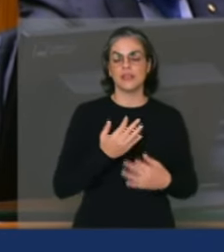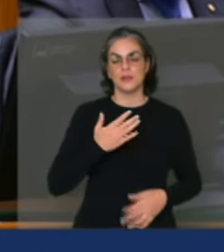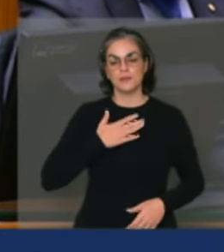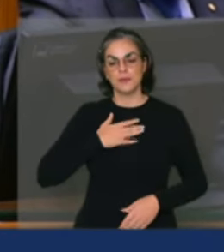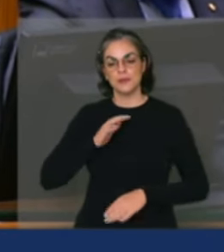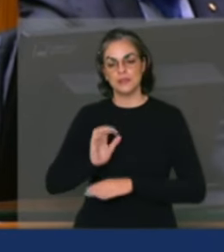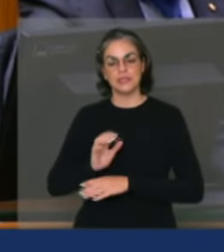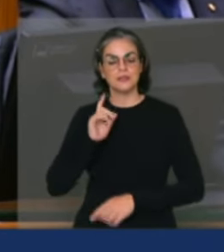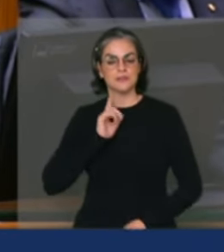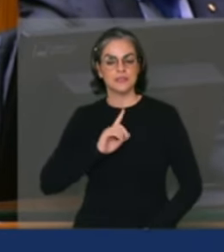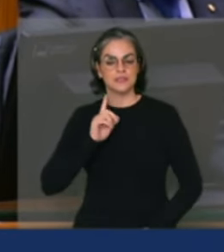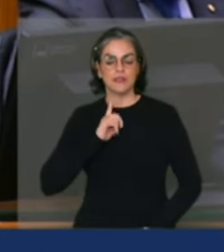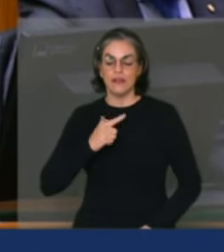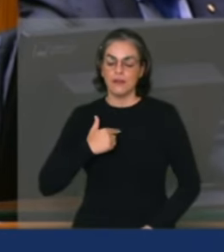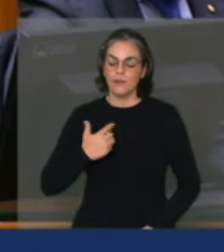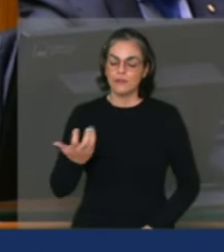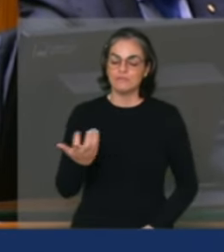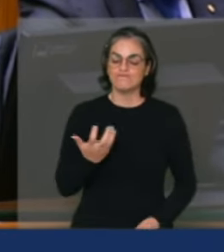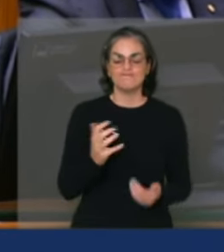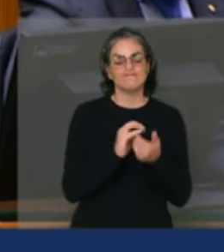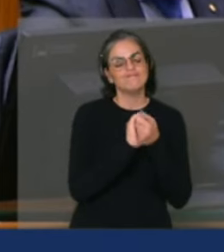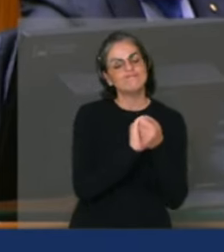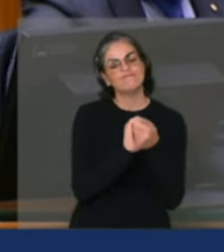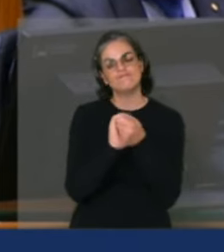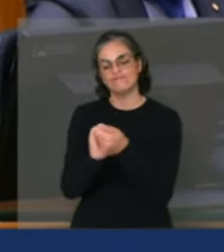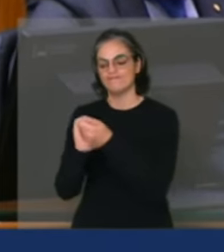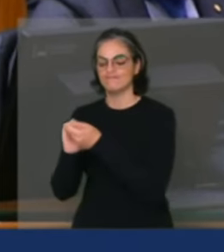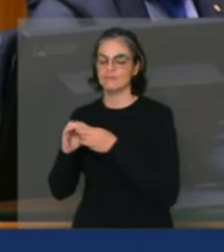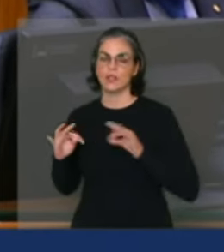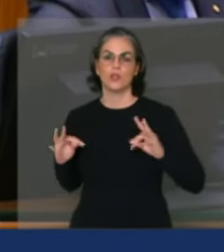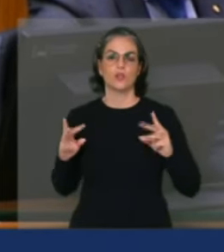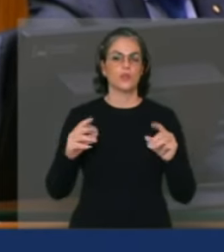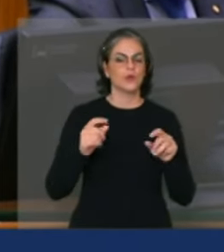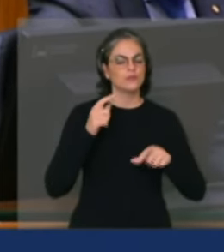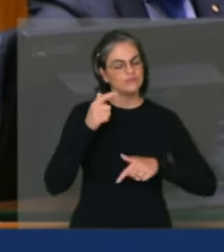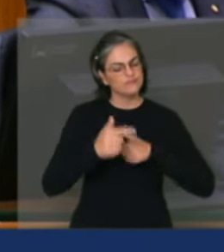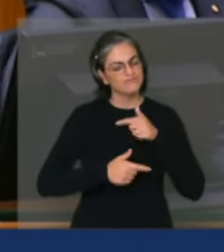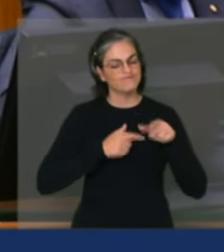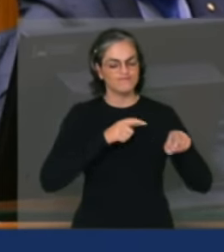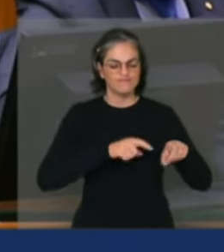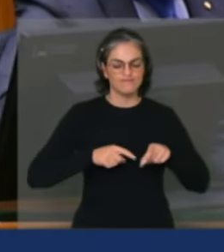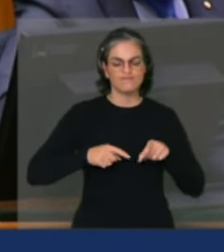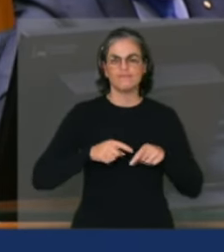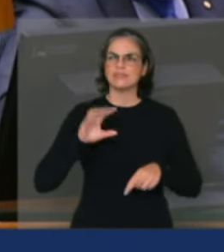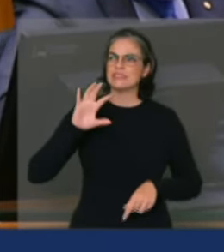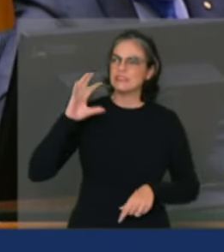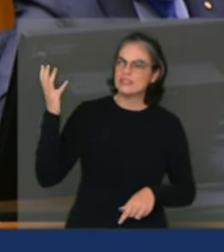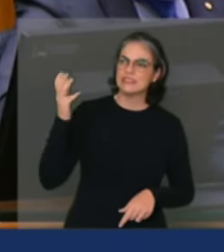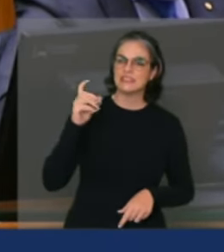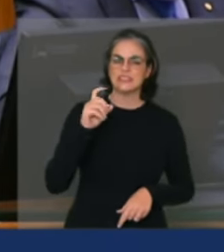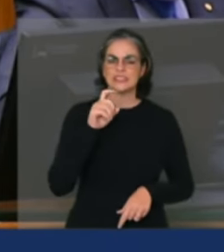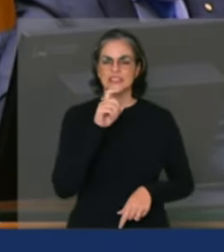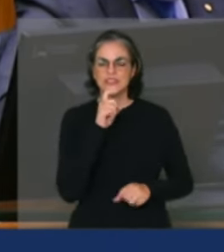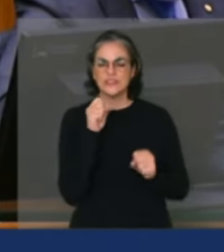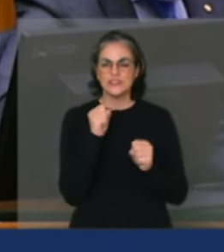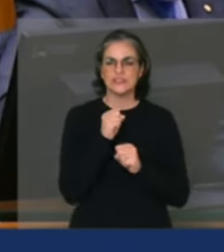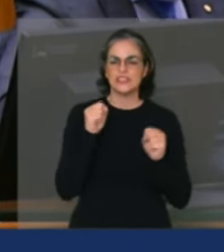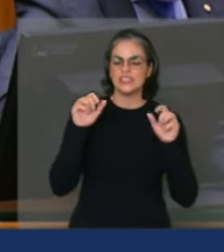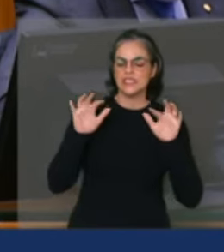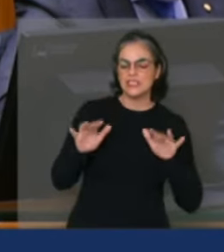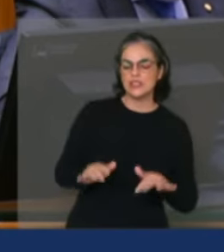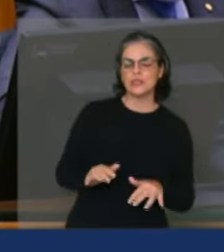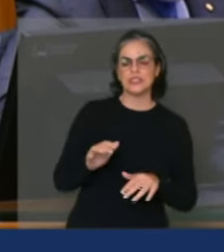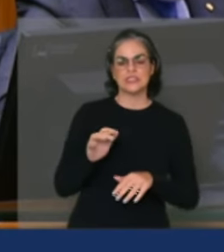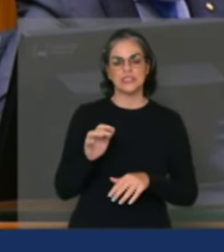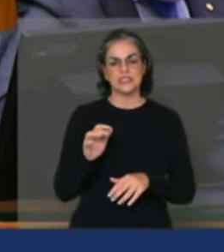agricultores, agricultoras familiares que as duras penas com tempo, com seca, com geada, com sol, com chuva, está lá